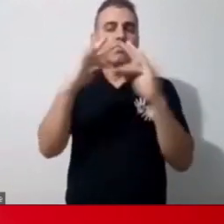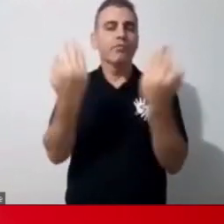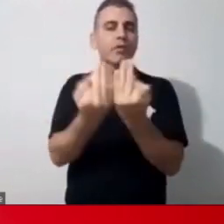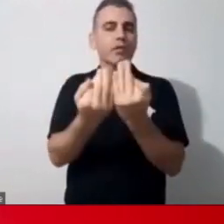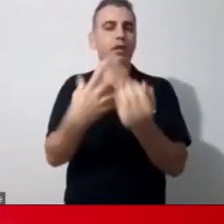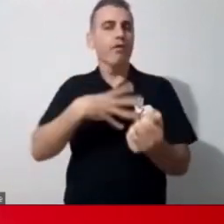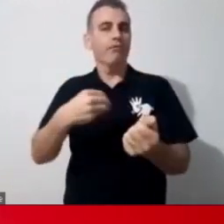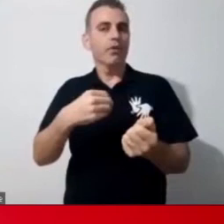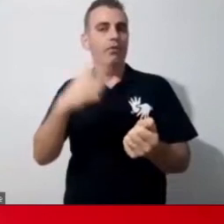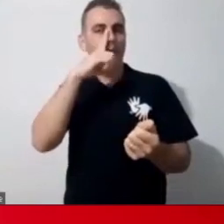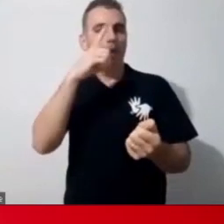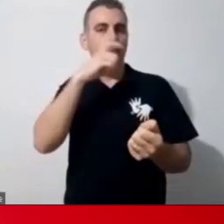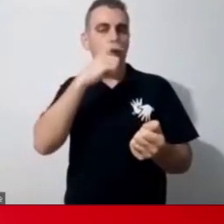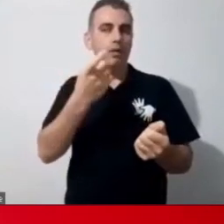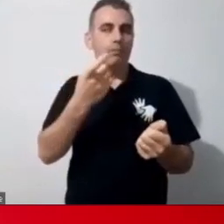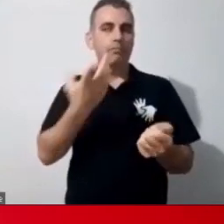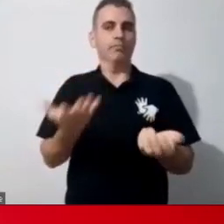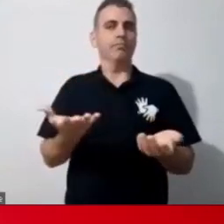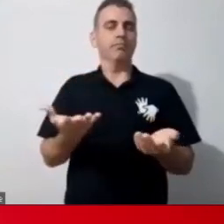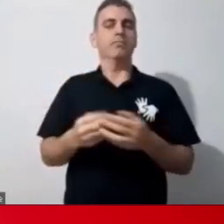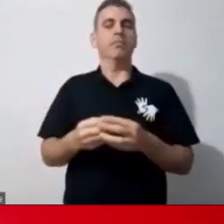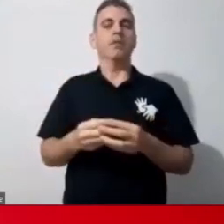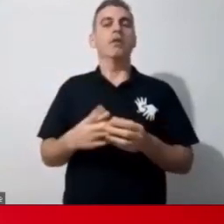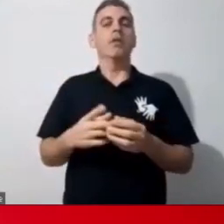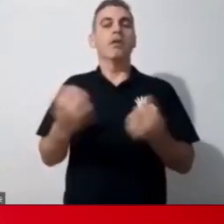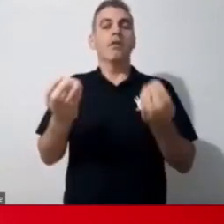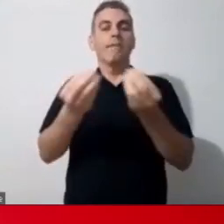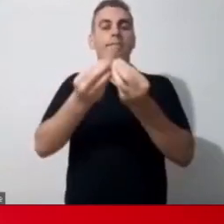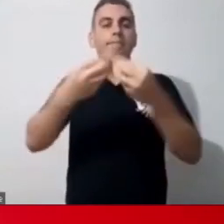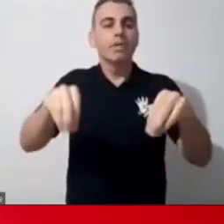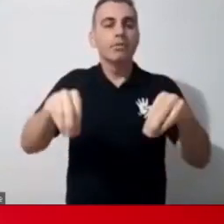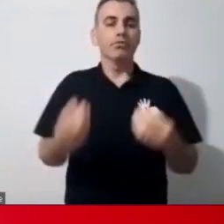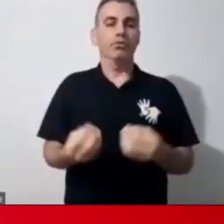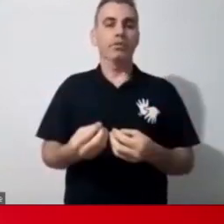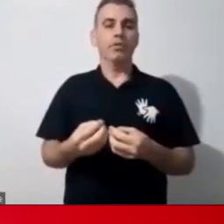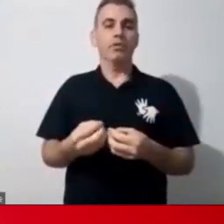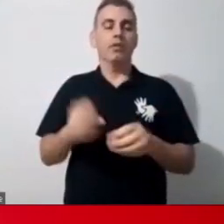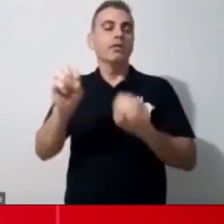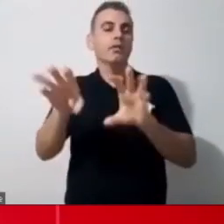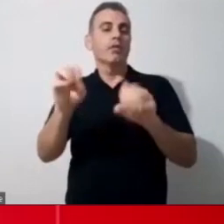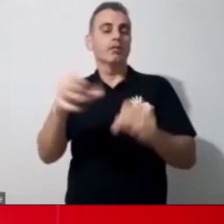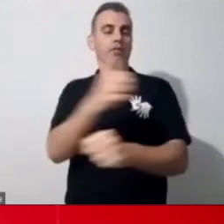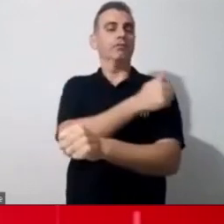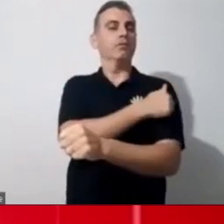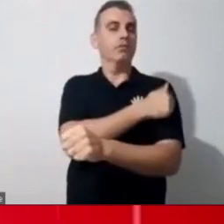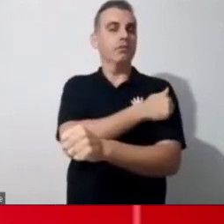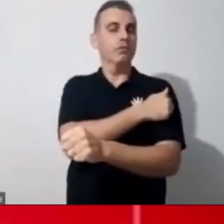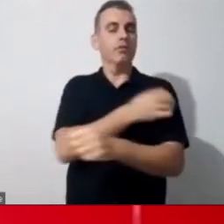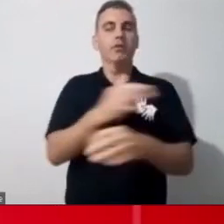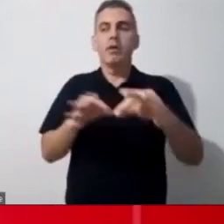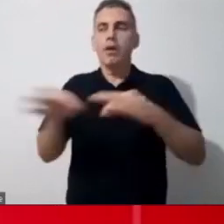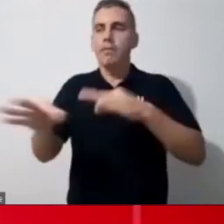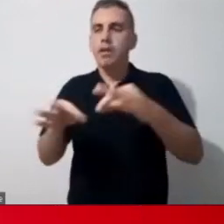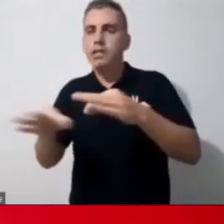prejudicado, né, por exemplo, eu tenho que planejar, eu tenho que participar das aulas do meu